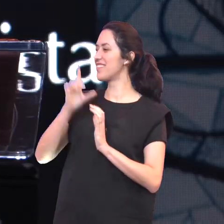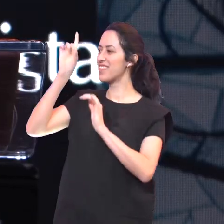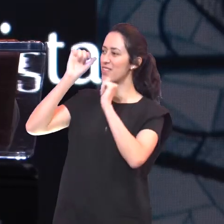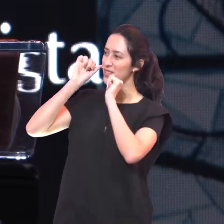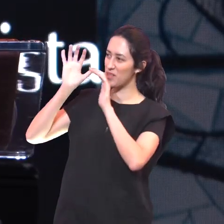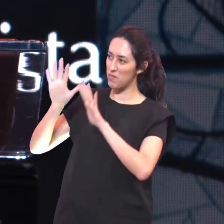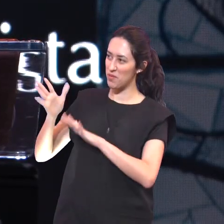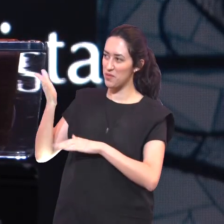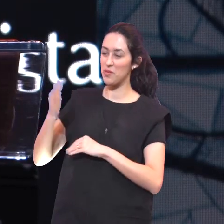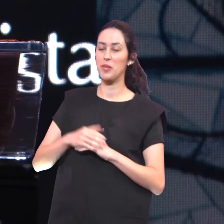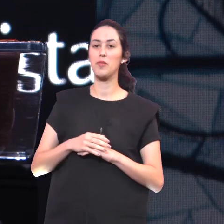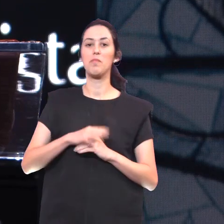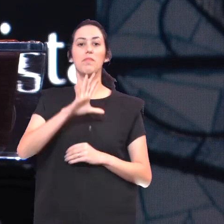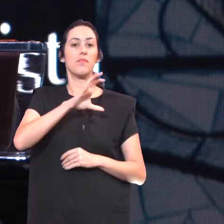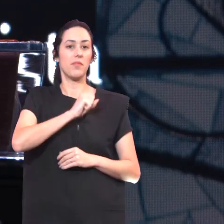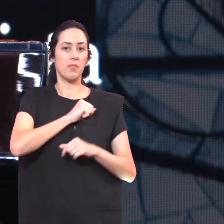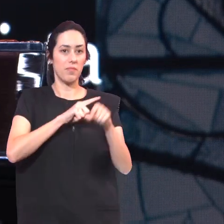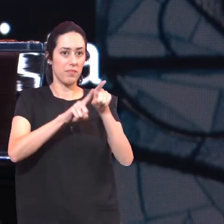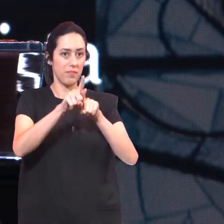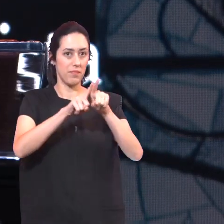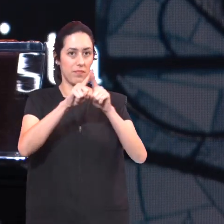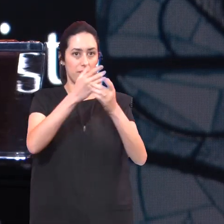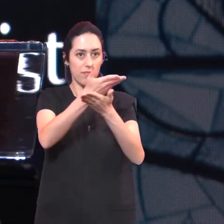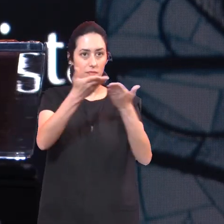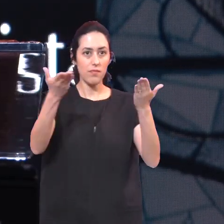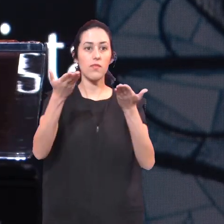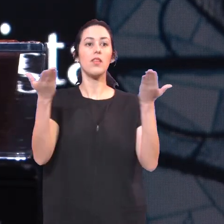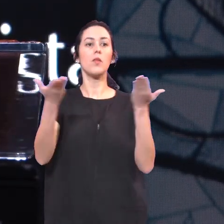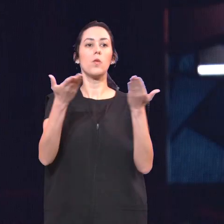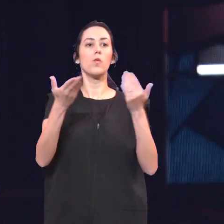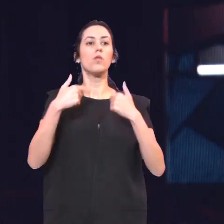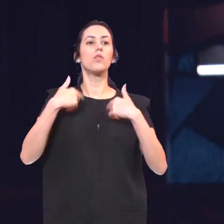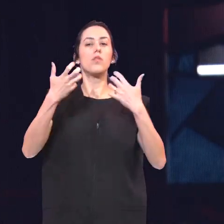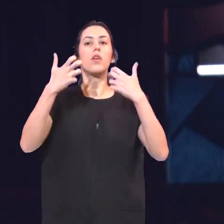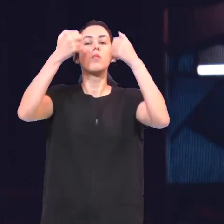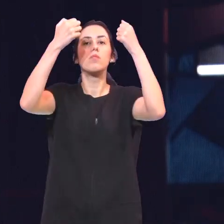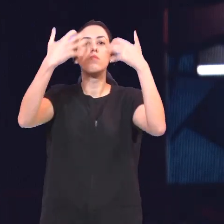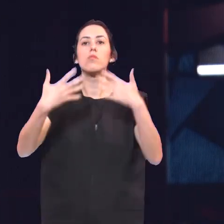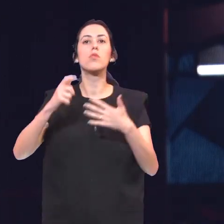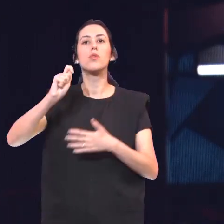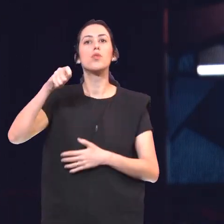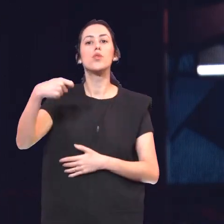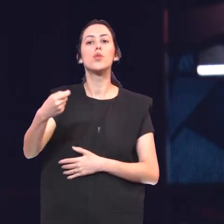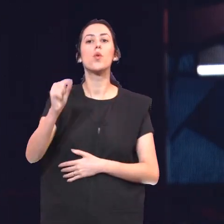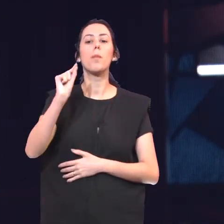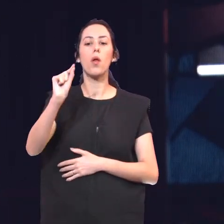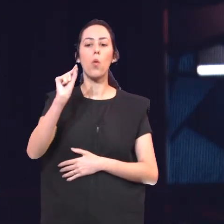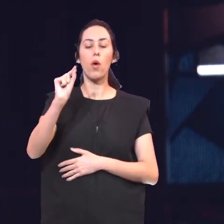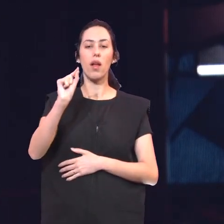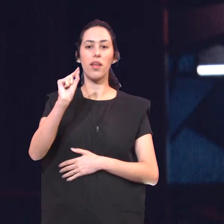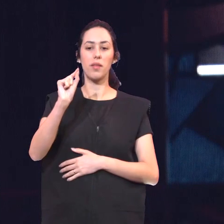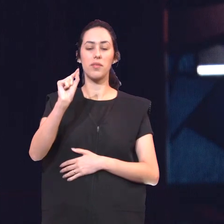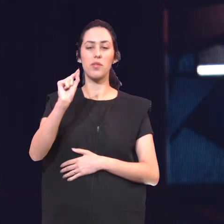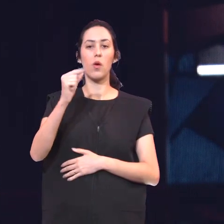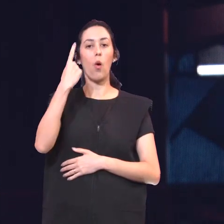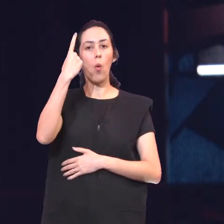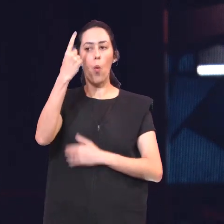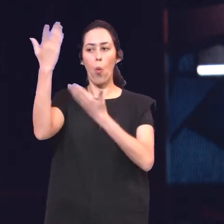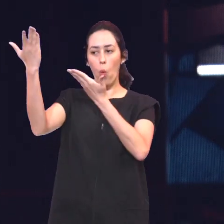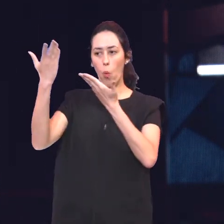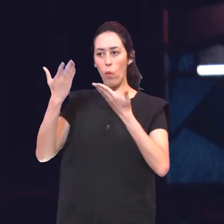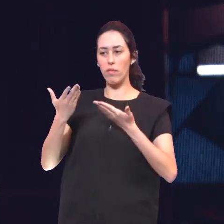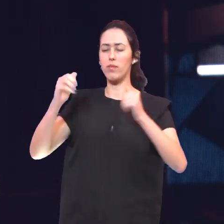meu amor Amados irmãos Hoje eu quero falar sobre um convite glorioso